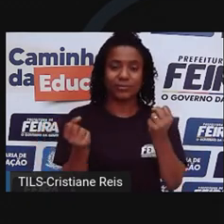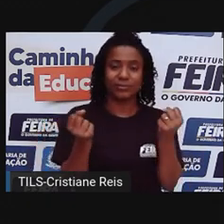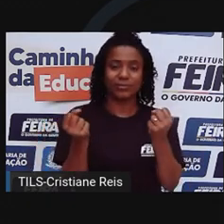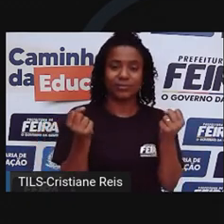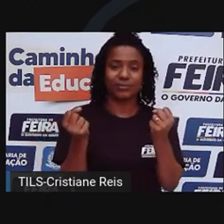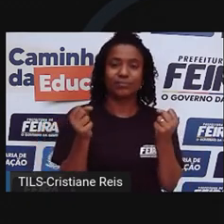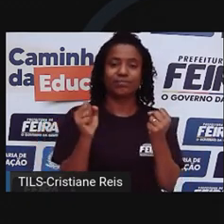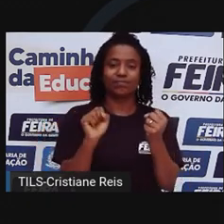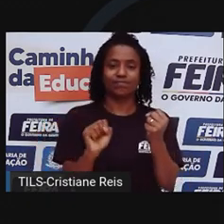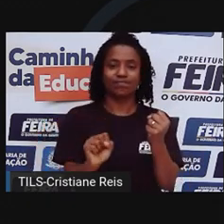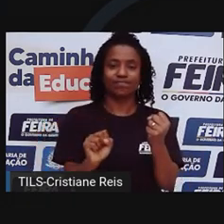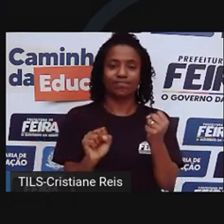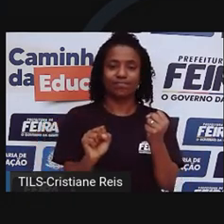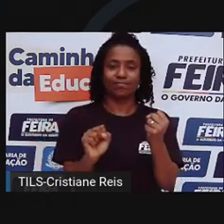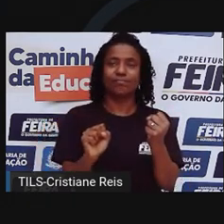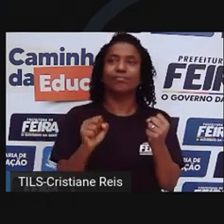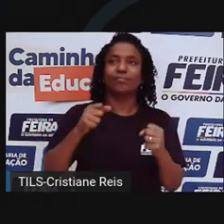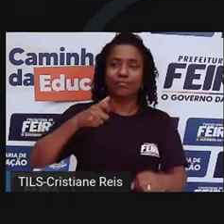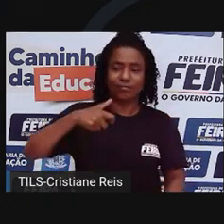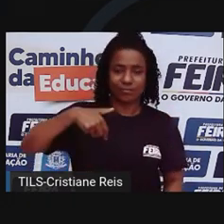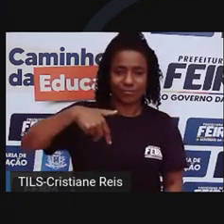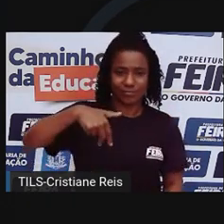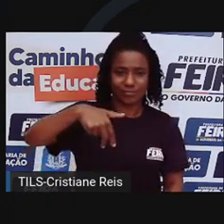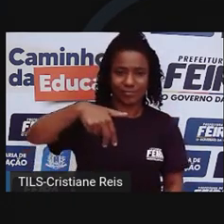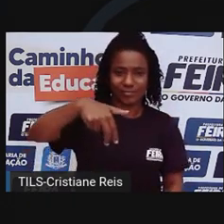e então atravessar com segurança.